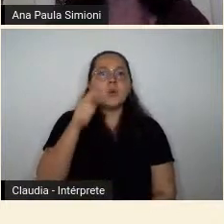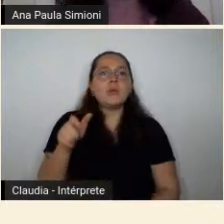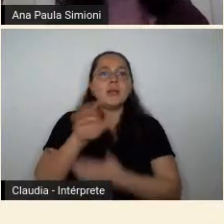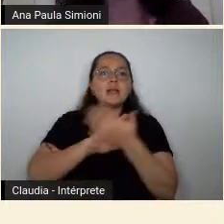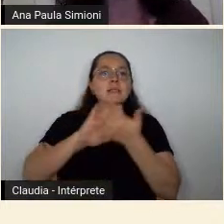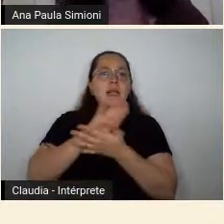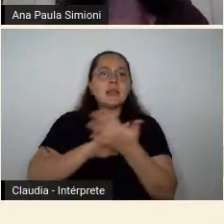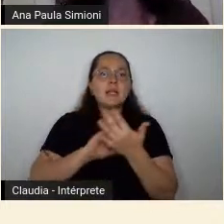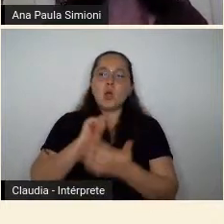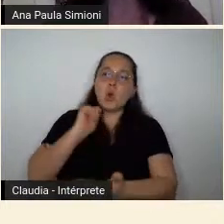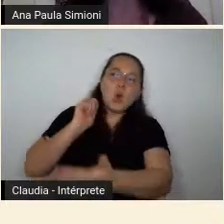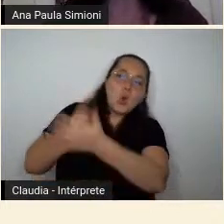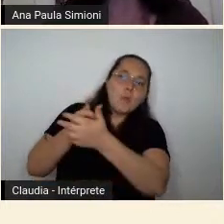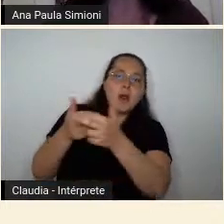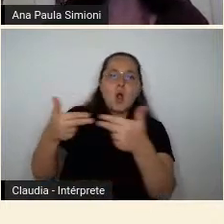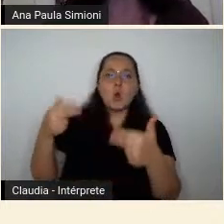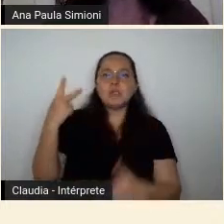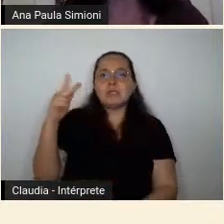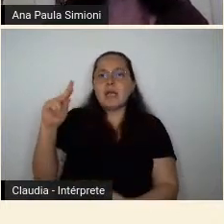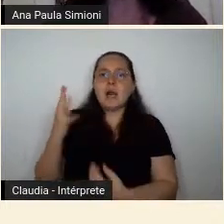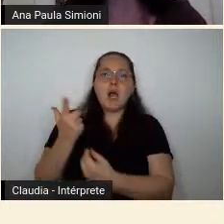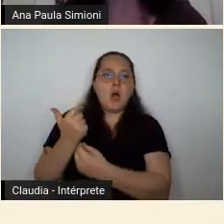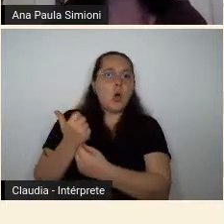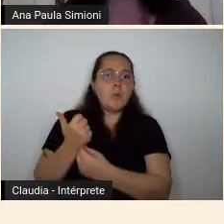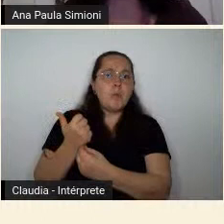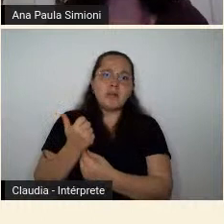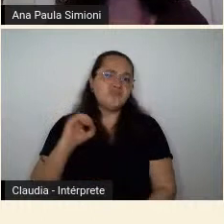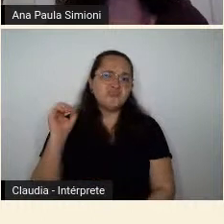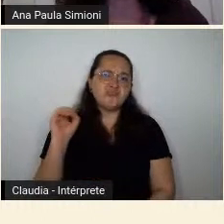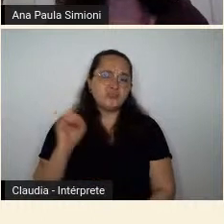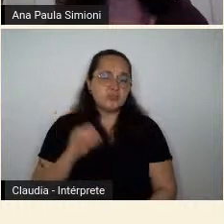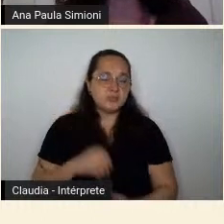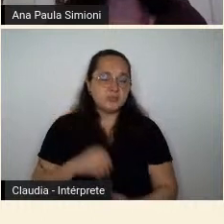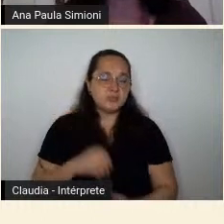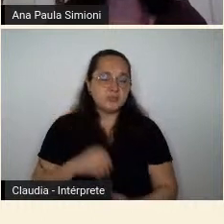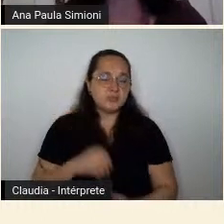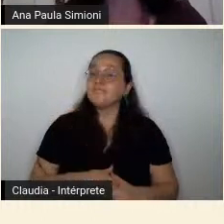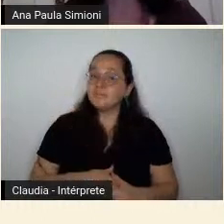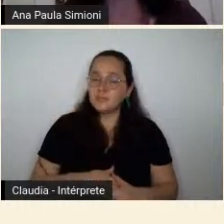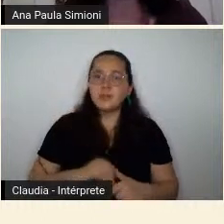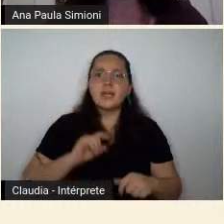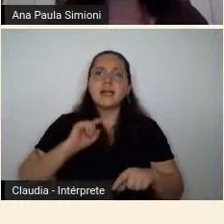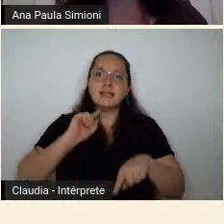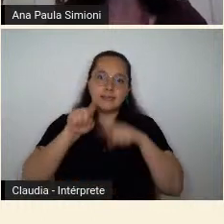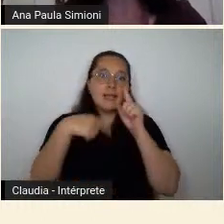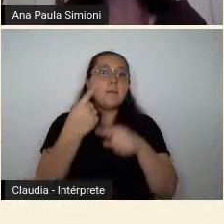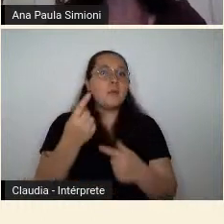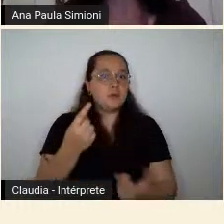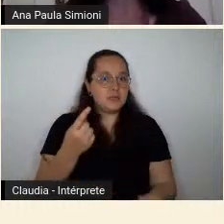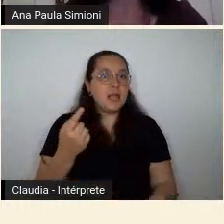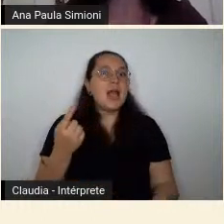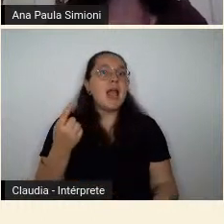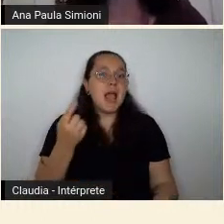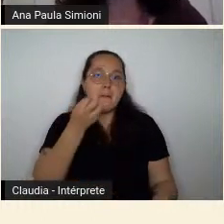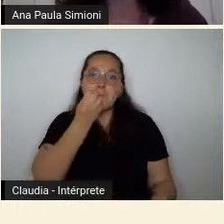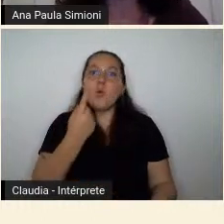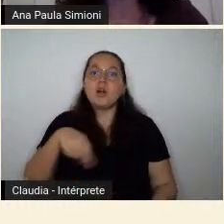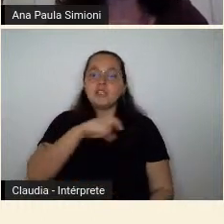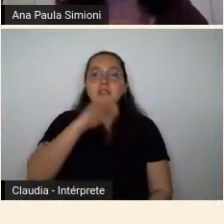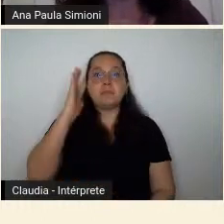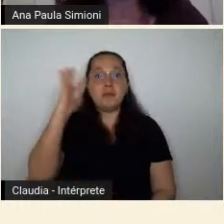obra dela. Não é interessante a gente pensar nisso? Depois desse boom de Tarsila no MoMA, no preço